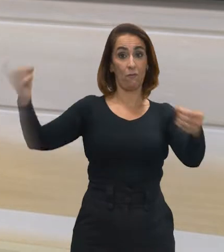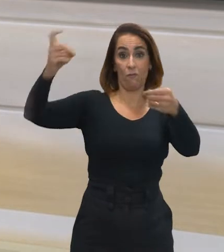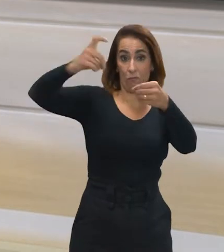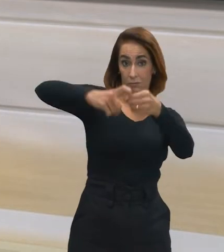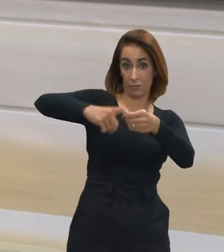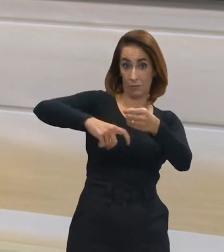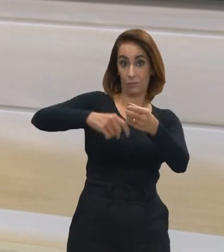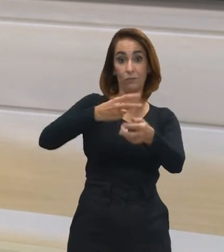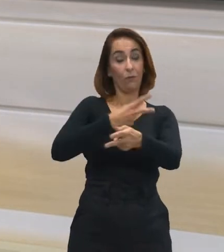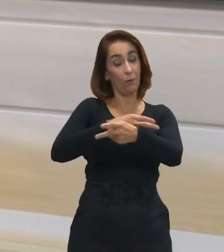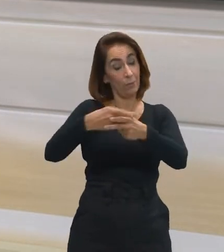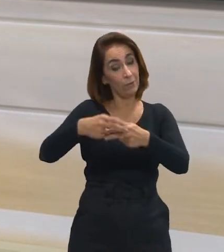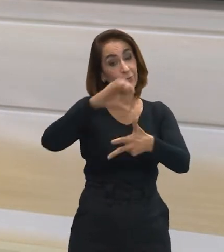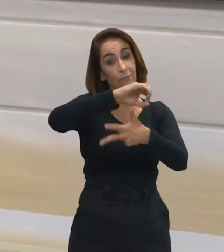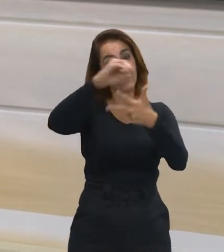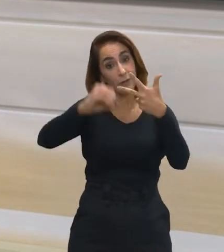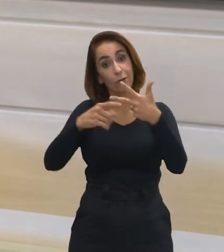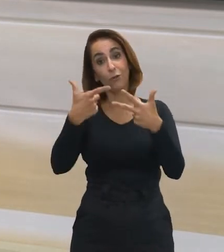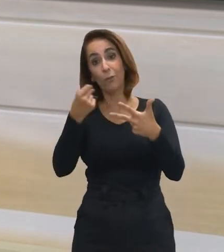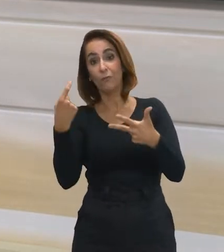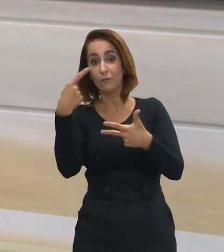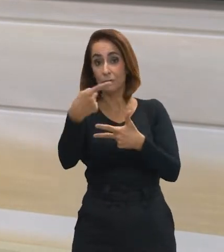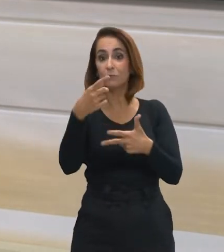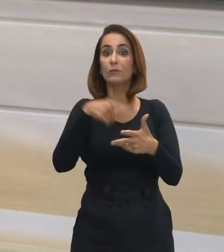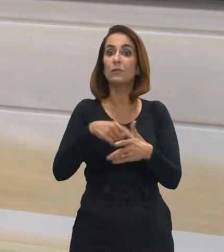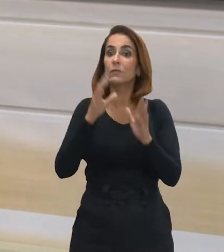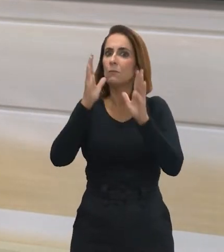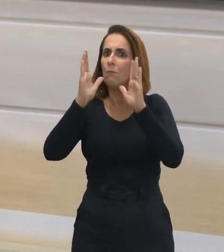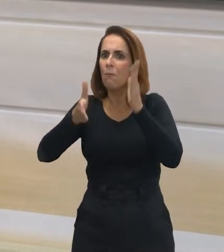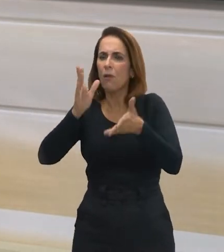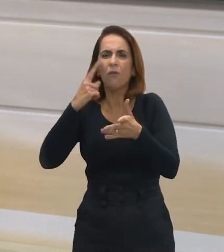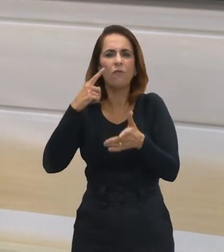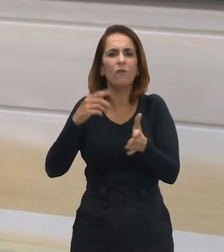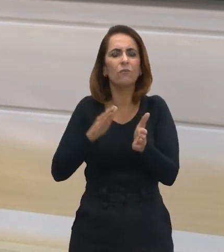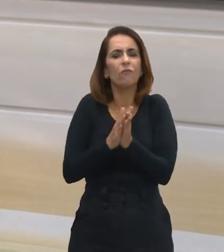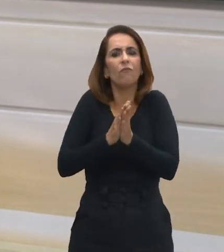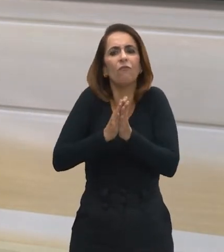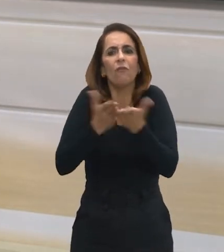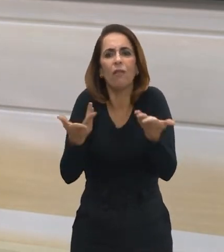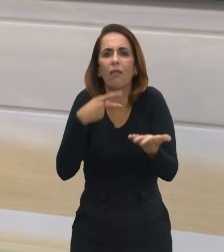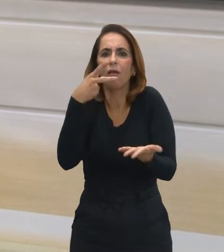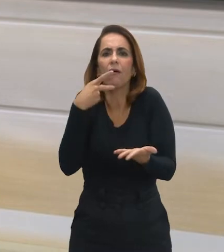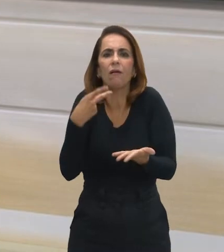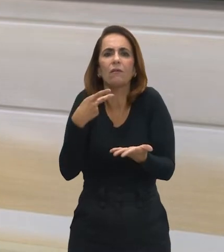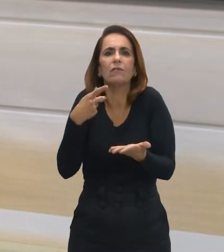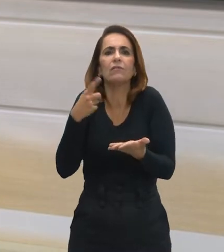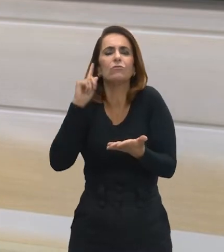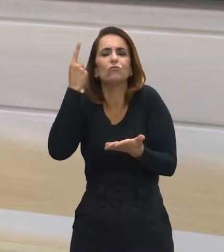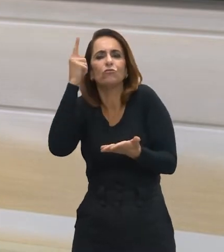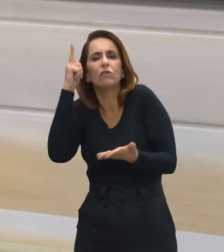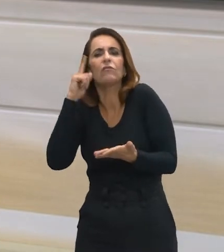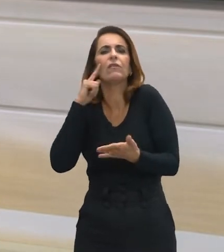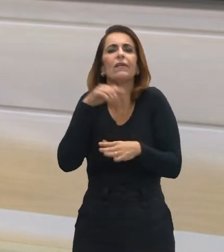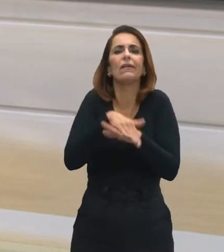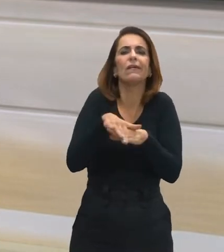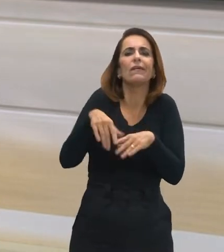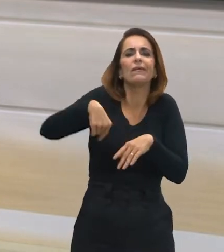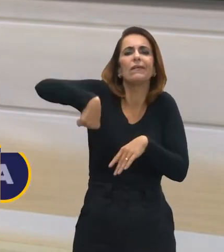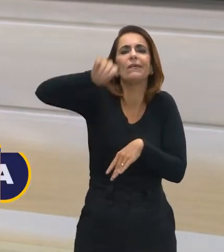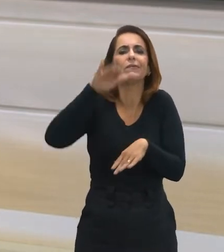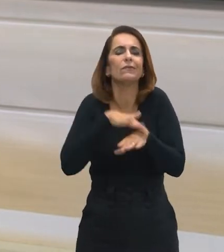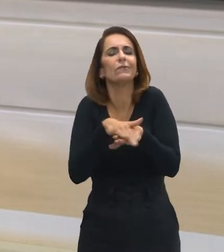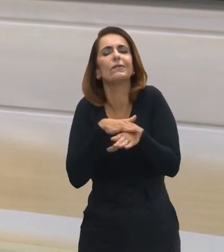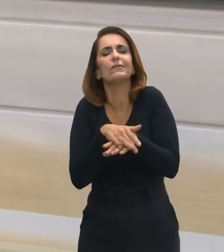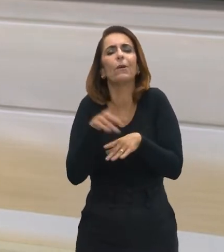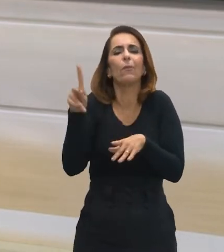Voltamos com a Maratona Enem 2021. E nesse bloco, nós vamos abordar o caderno de Geografia. E quem vai conversar com a gente hoje